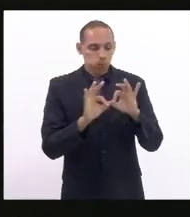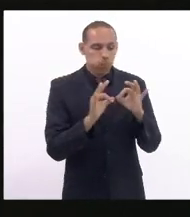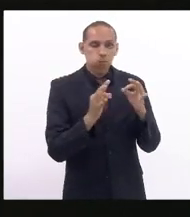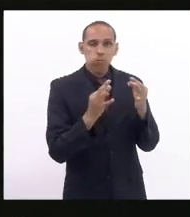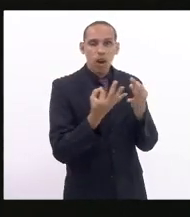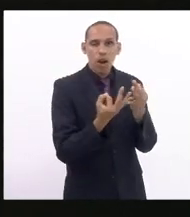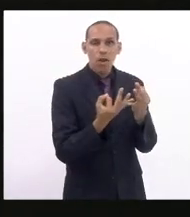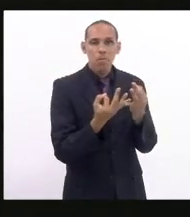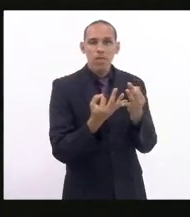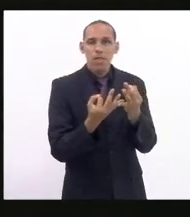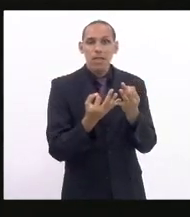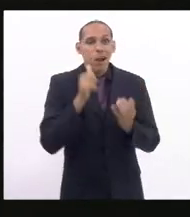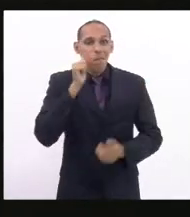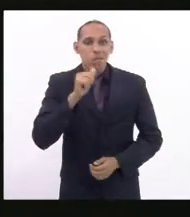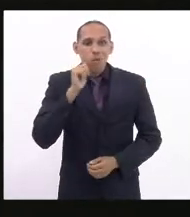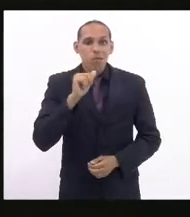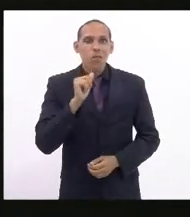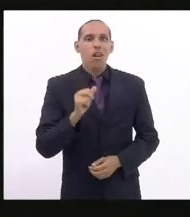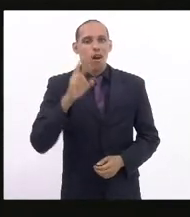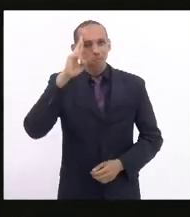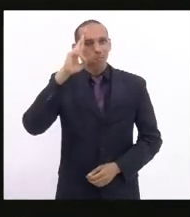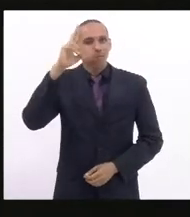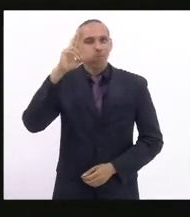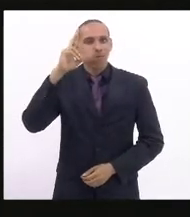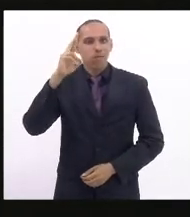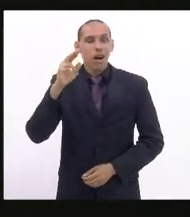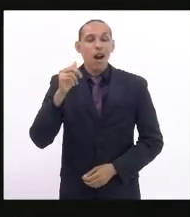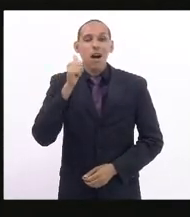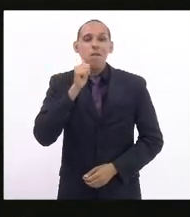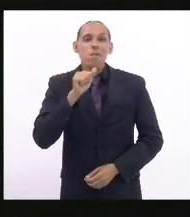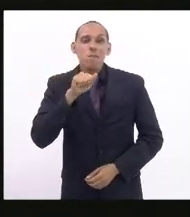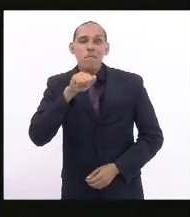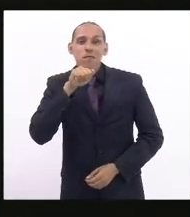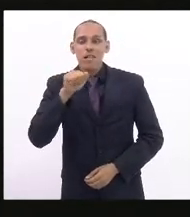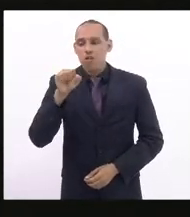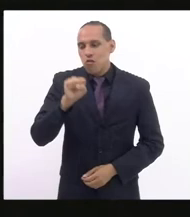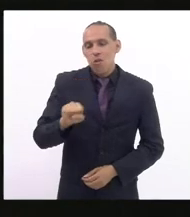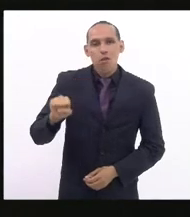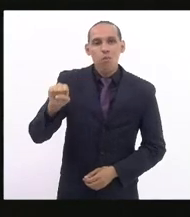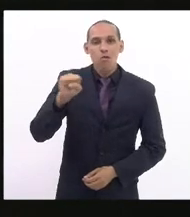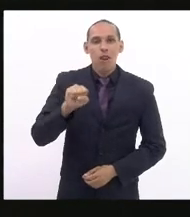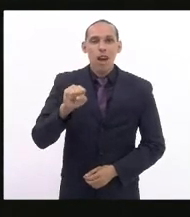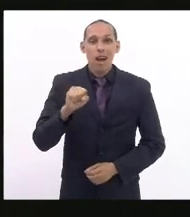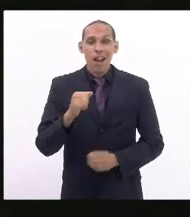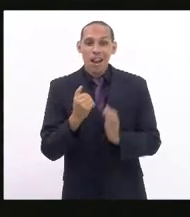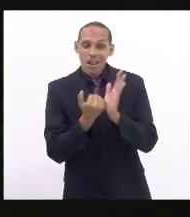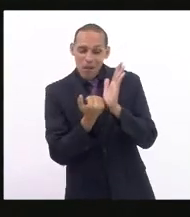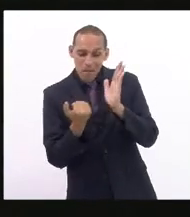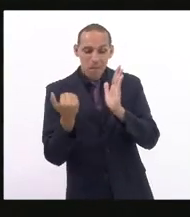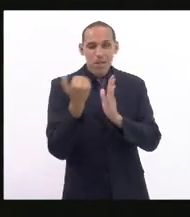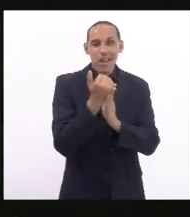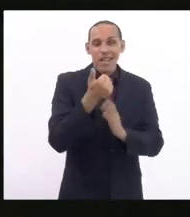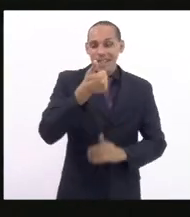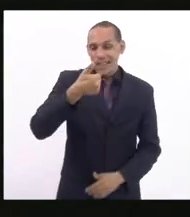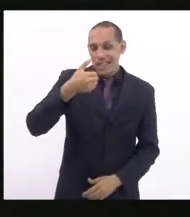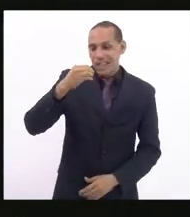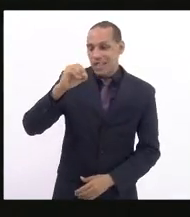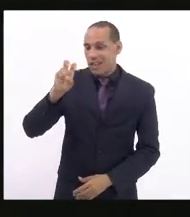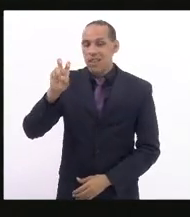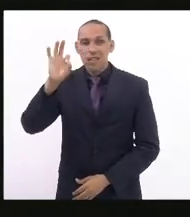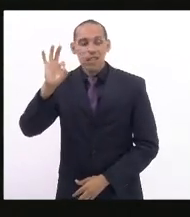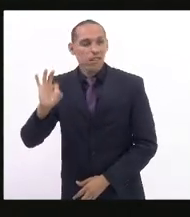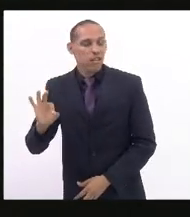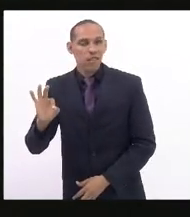por mulheres mães solos cresceu 105%. Isso quer dizer